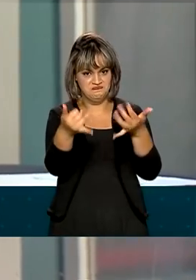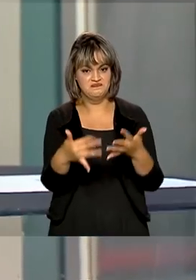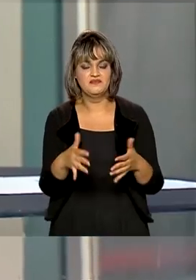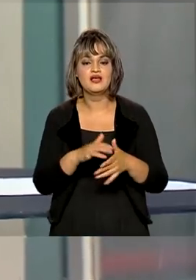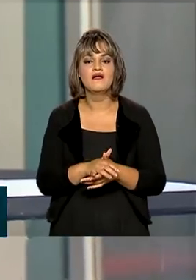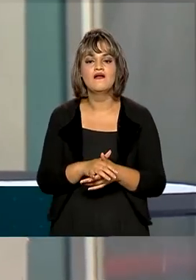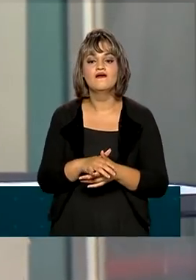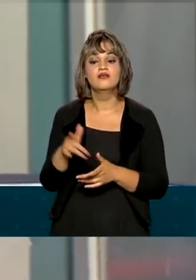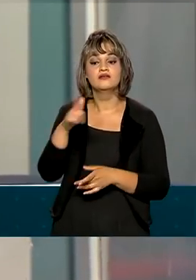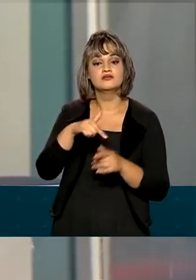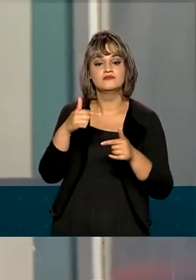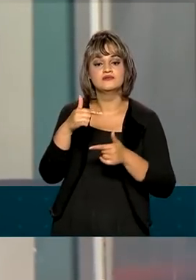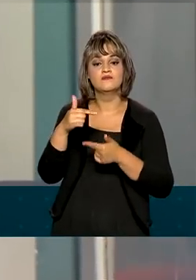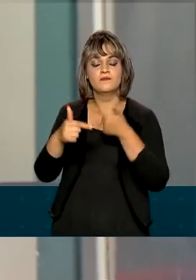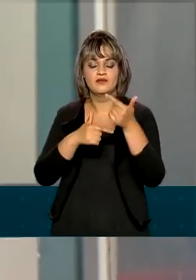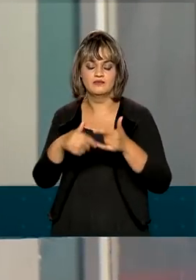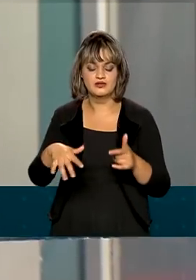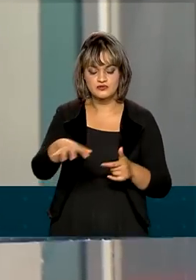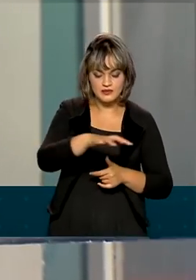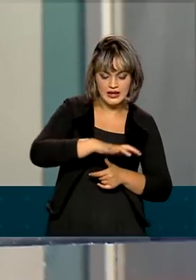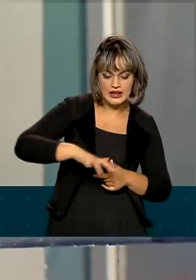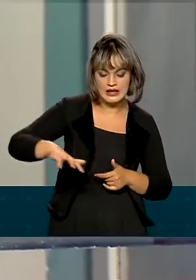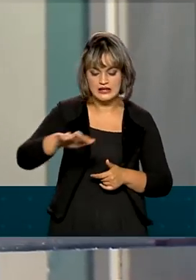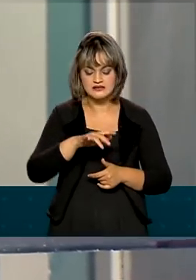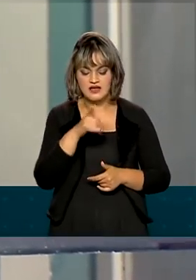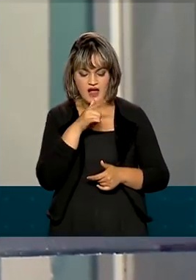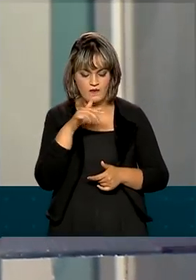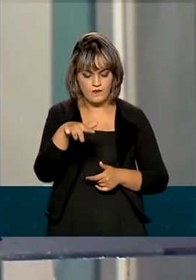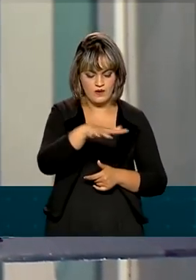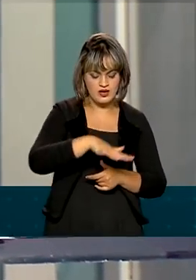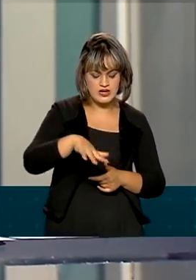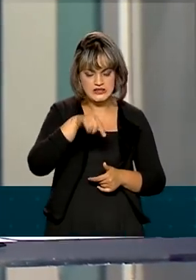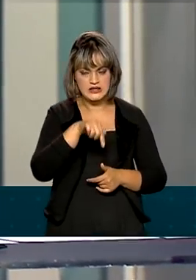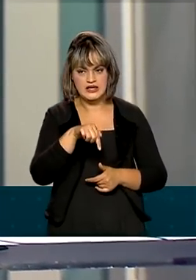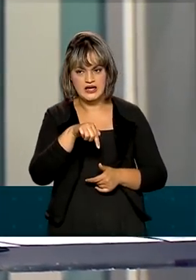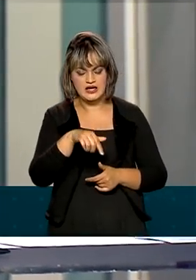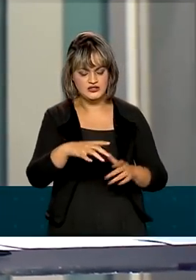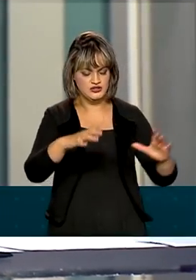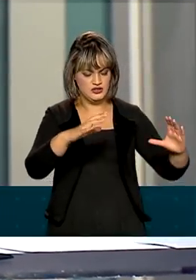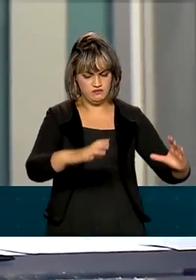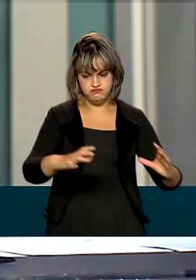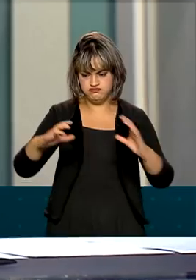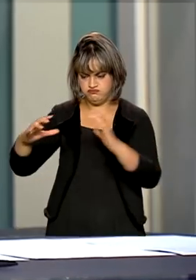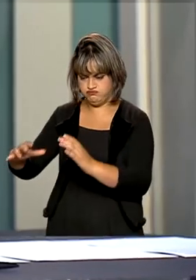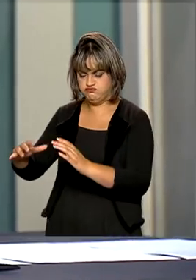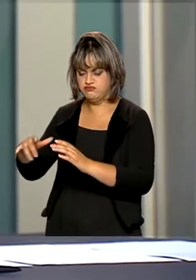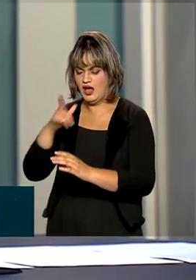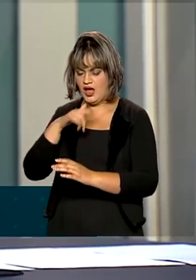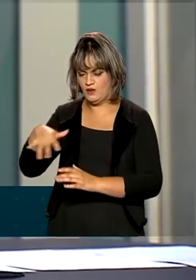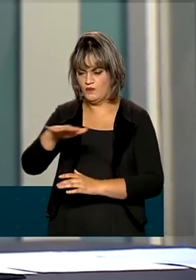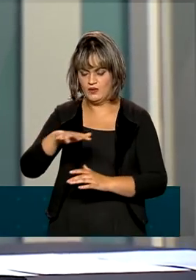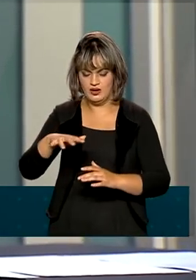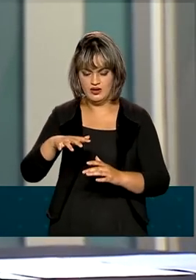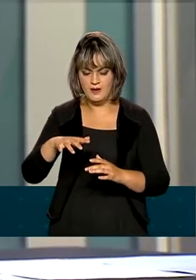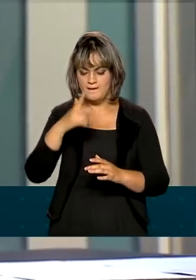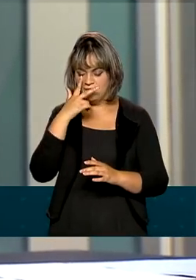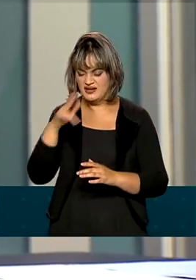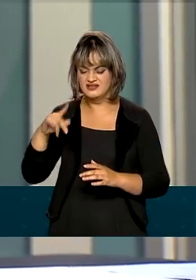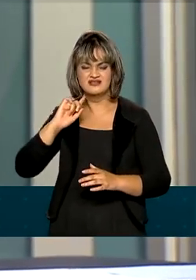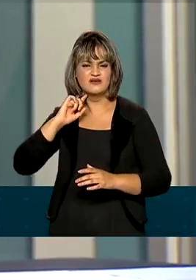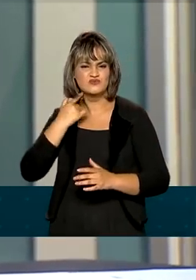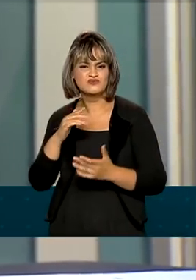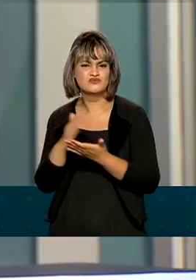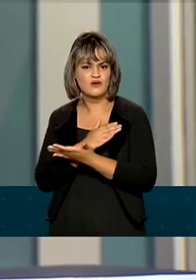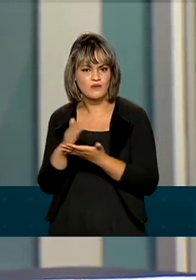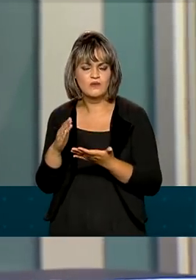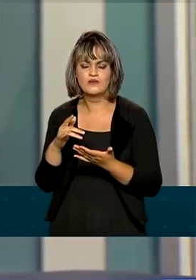trabalho de revitalização de bacias hidrográficas, porque a gente entende que nós temos bacias hidrográficas importantes antropizadas, ou seja, poluídas,